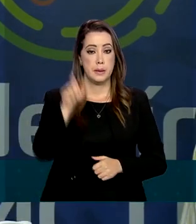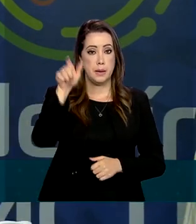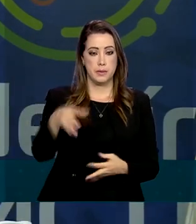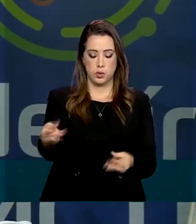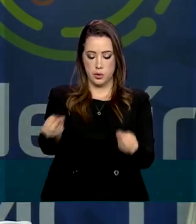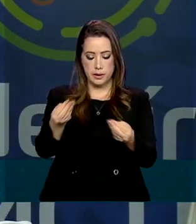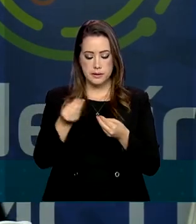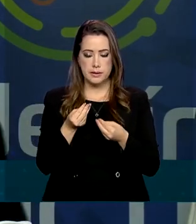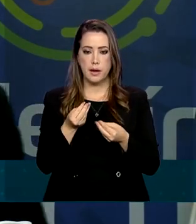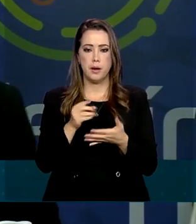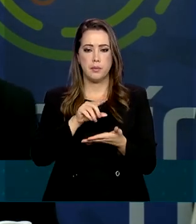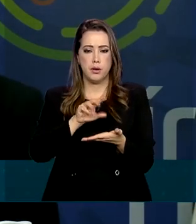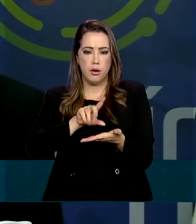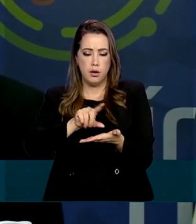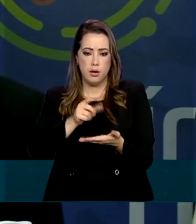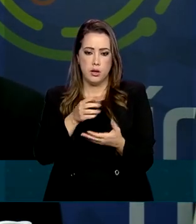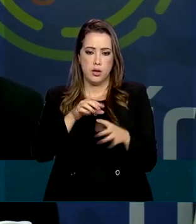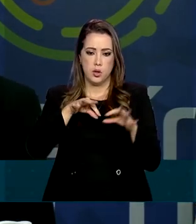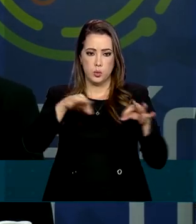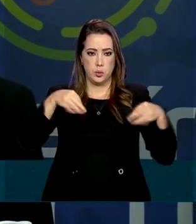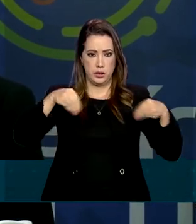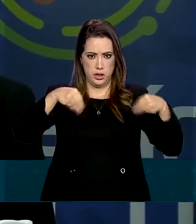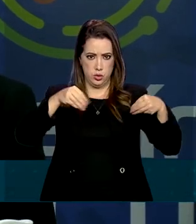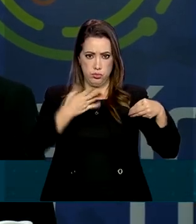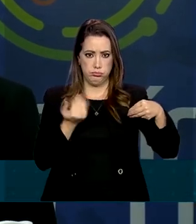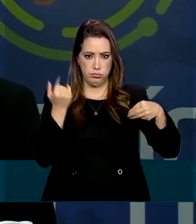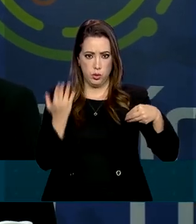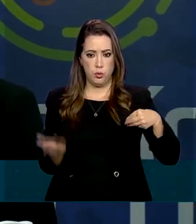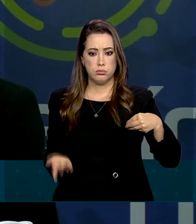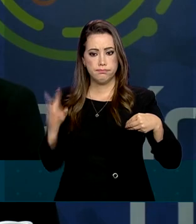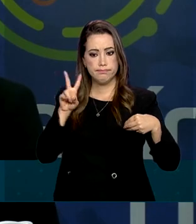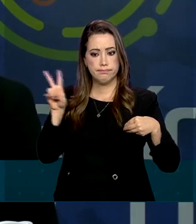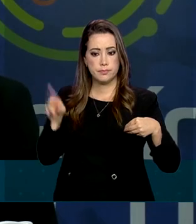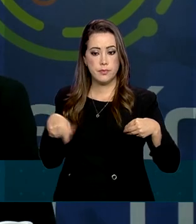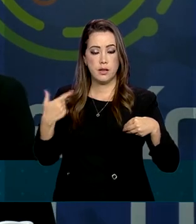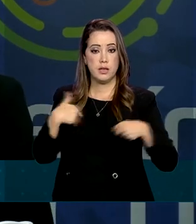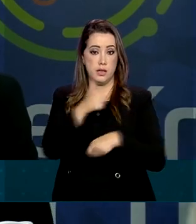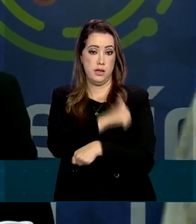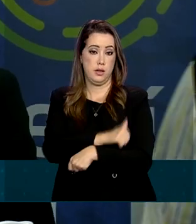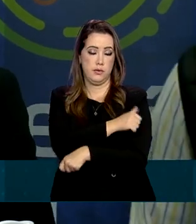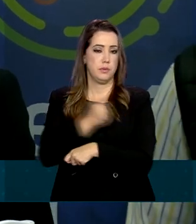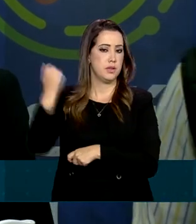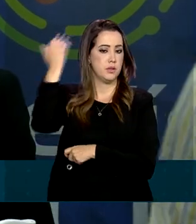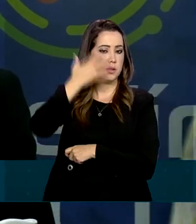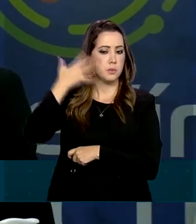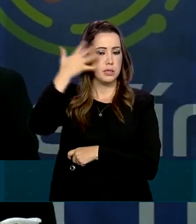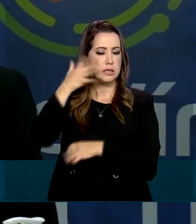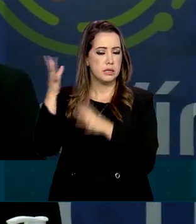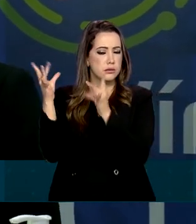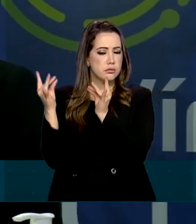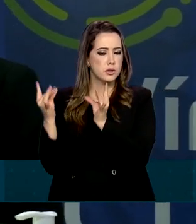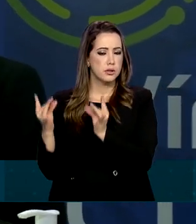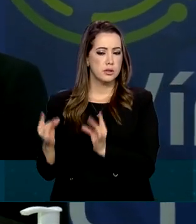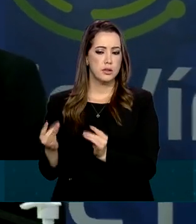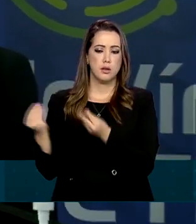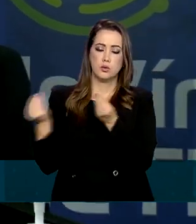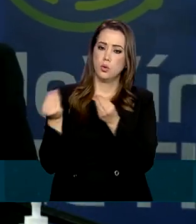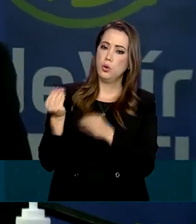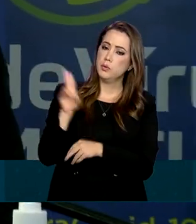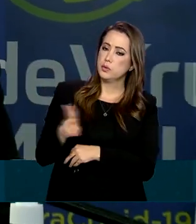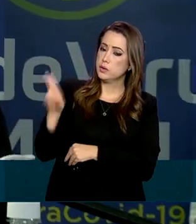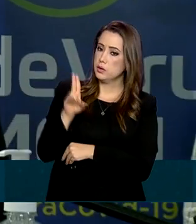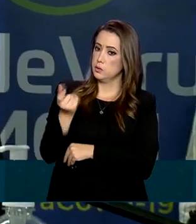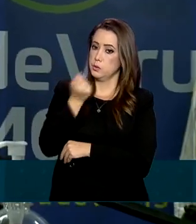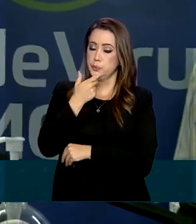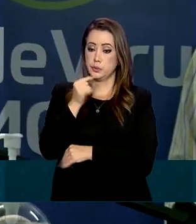como esse aqui e nesse kit o enfermeiro vai explicar com detalhes como que ela vai utilizar o